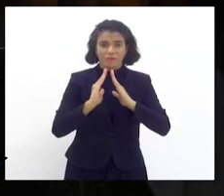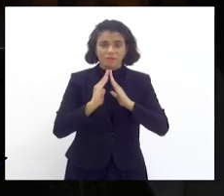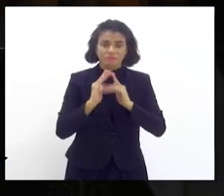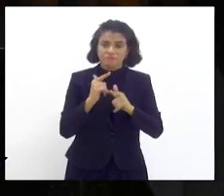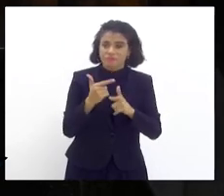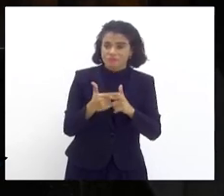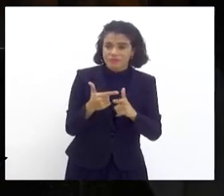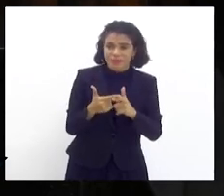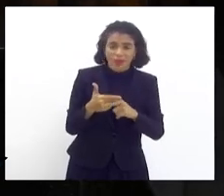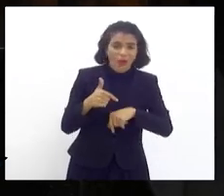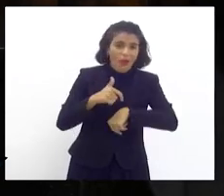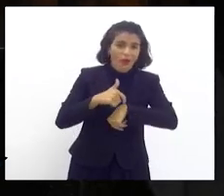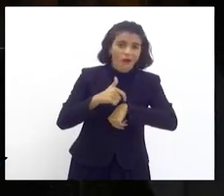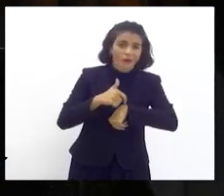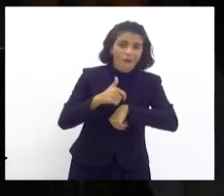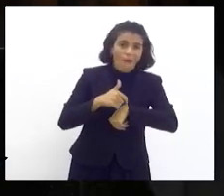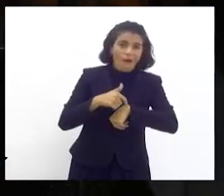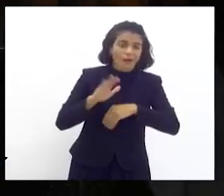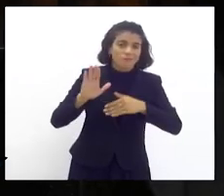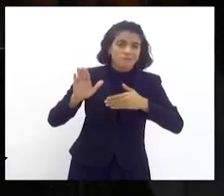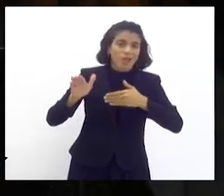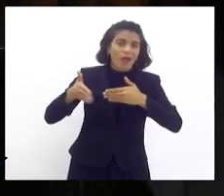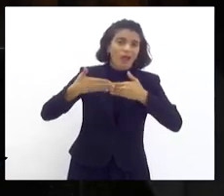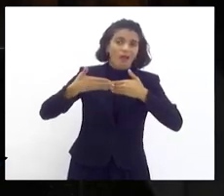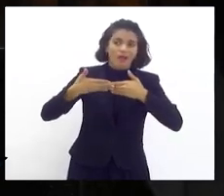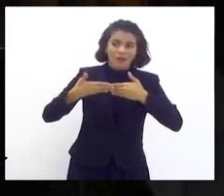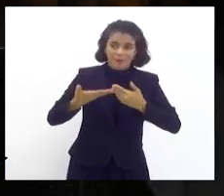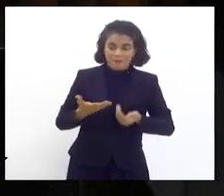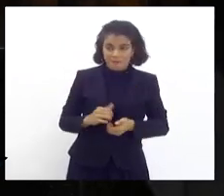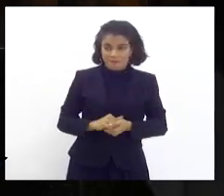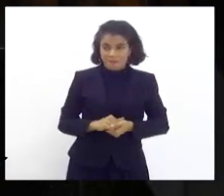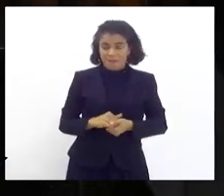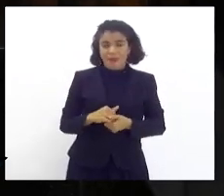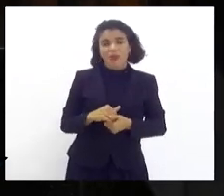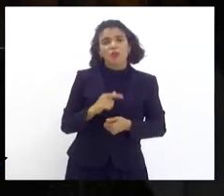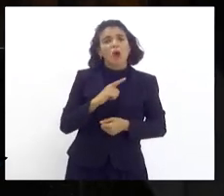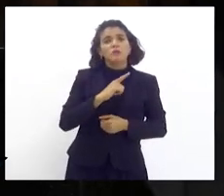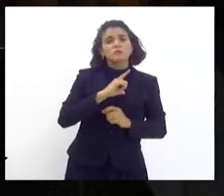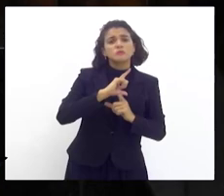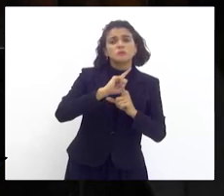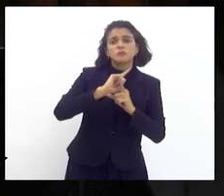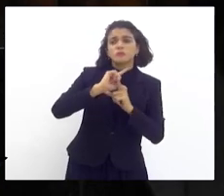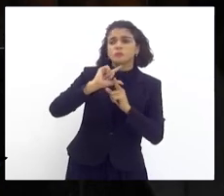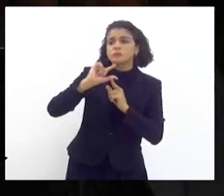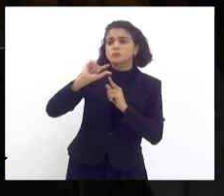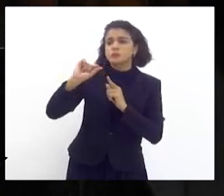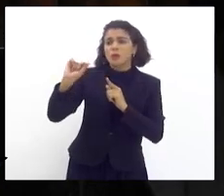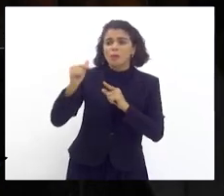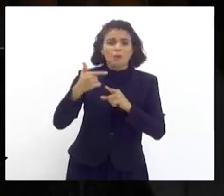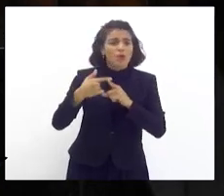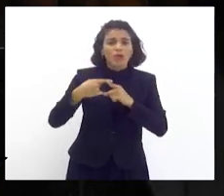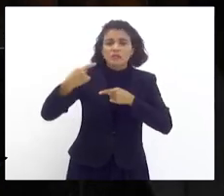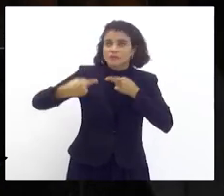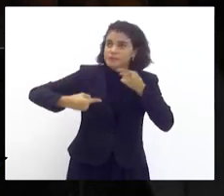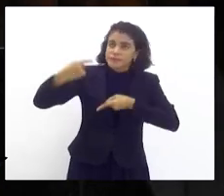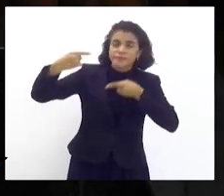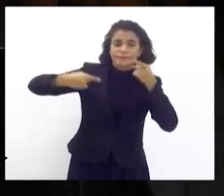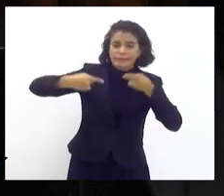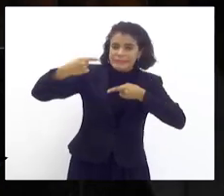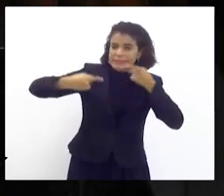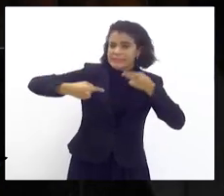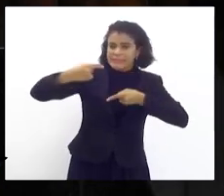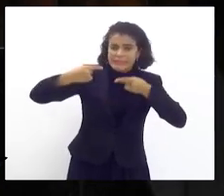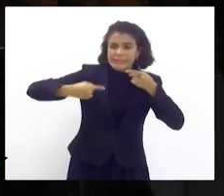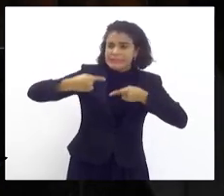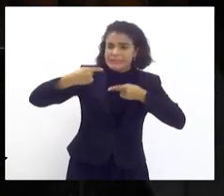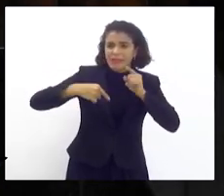já estava quase fechado. E saímos por quê? porque ficamos discutindo uma